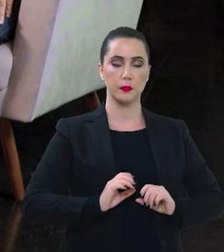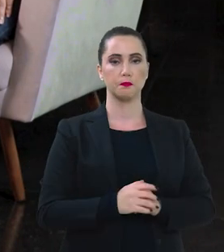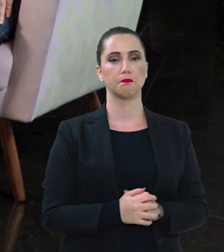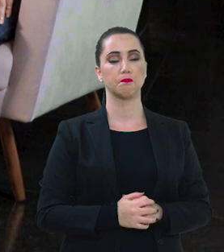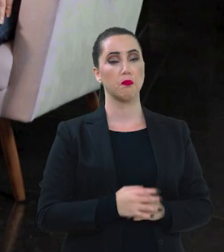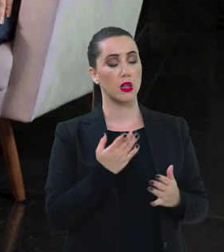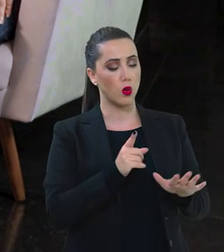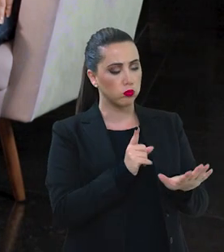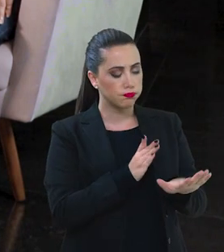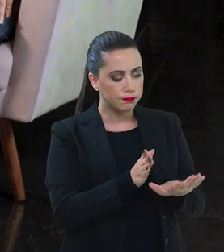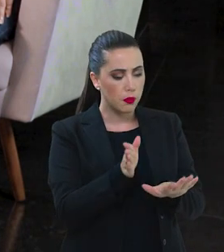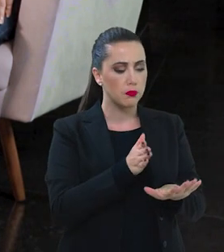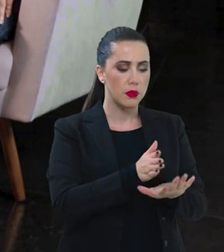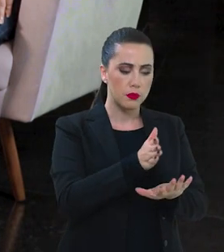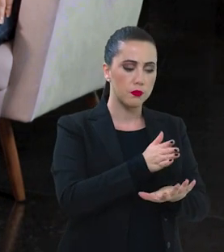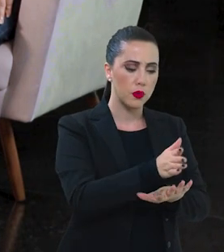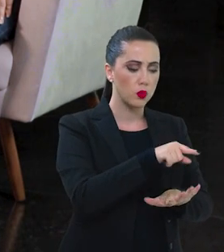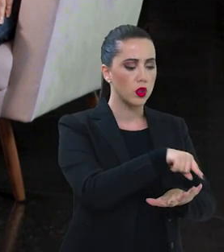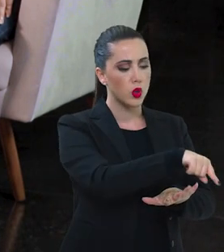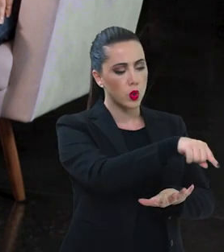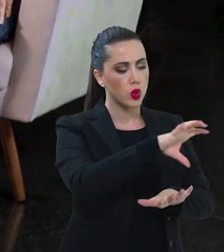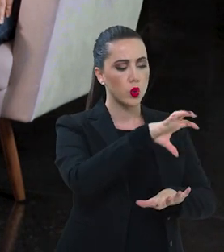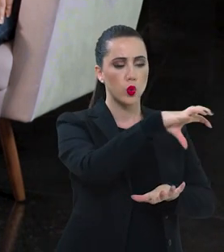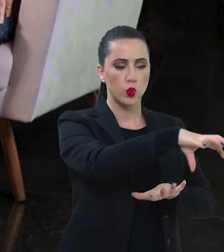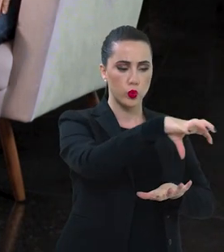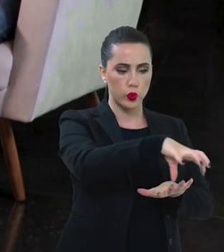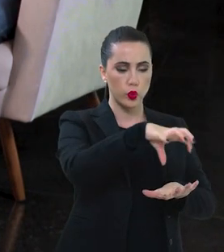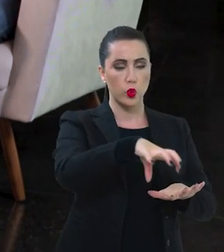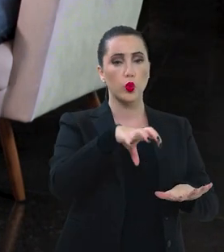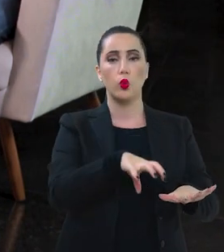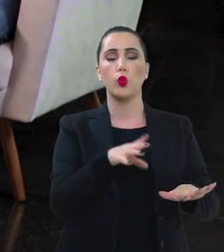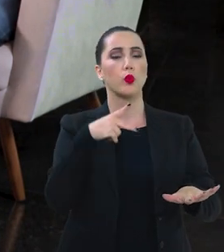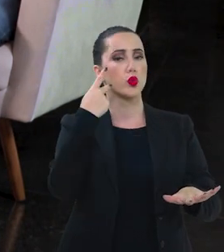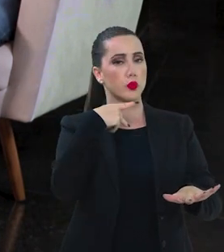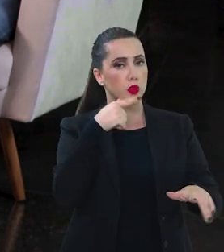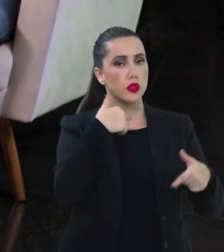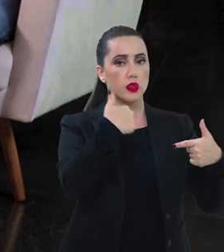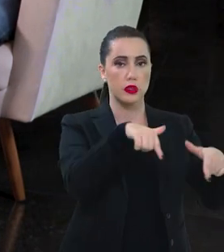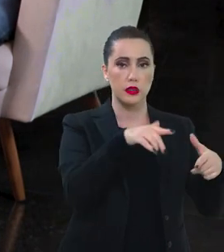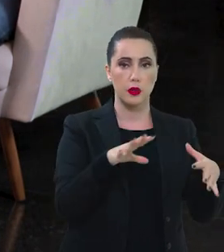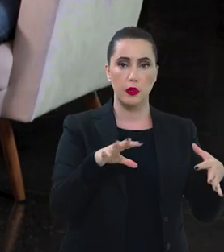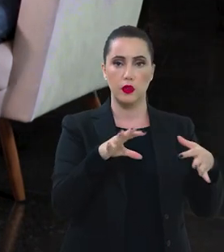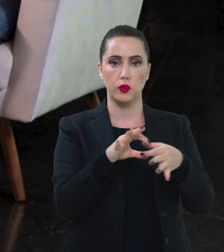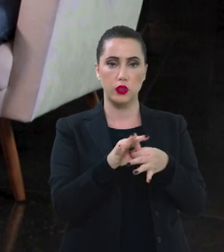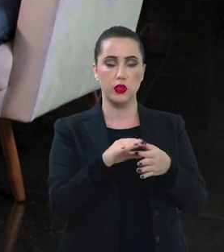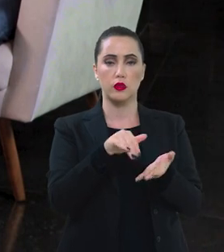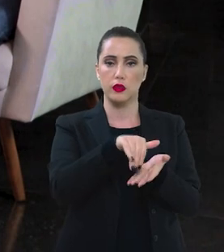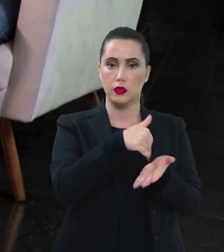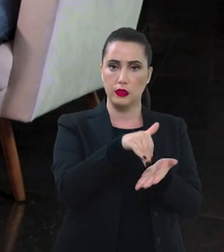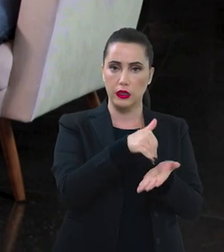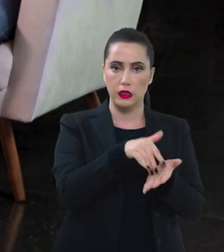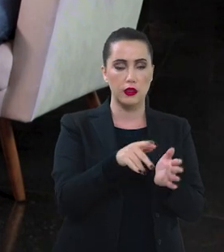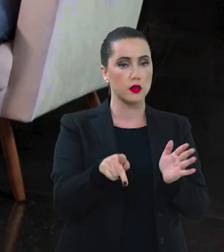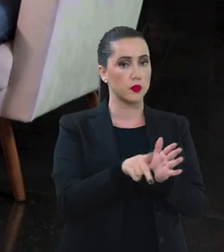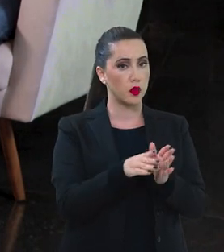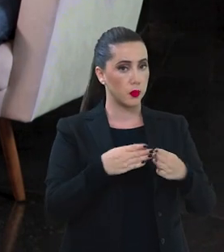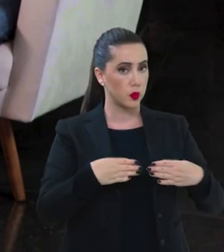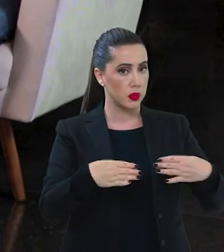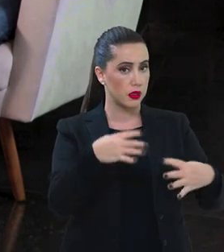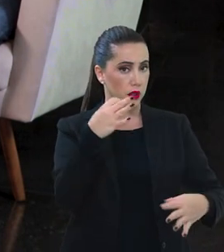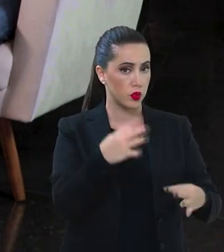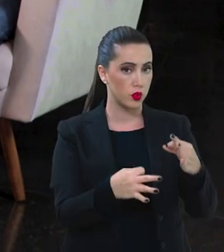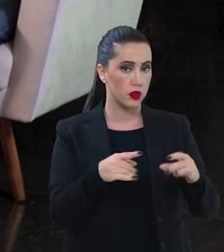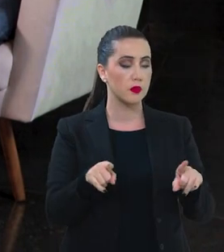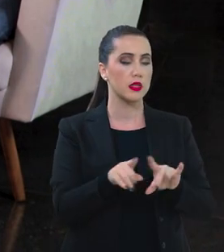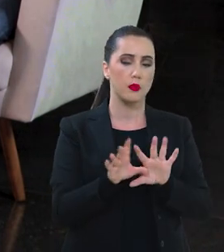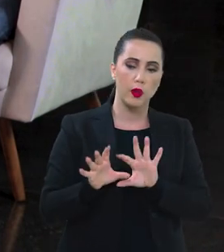cidadania. Então, cada um desses eixos terão um conjunto de políticas e ações combinadas nas secretarias do